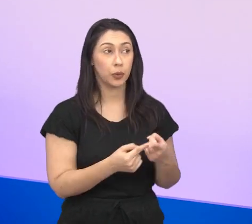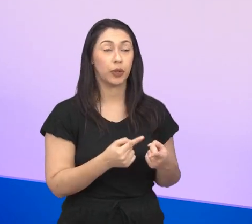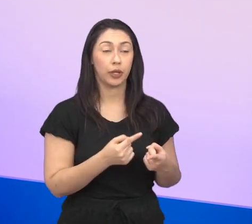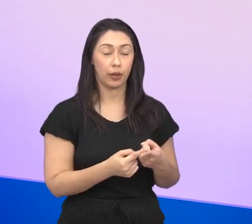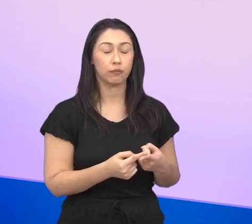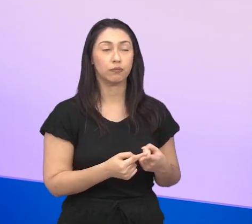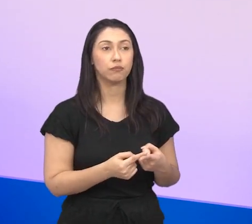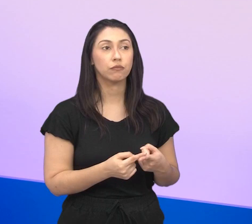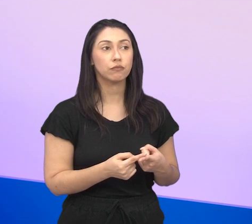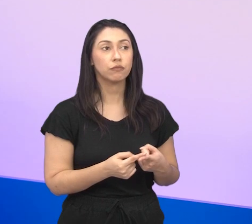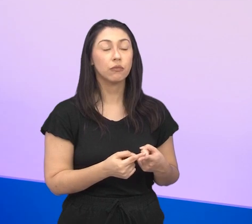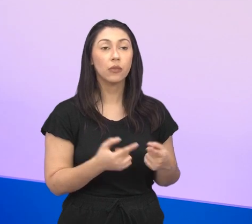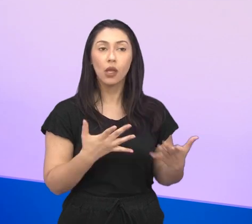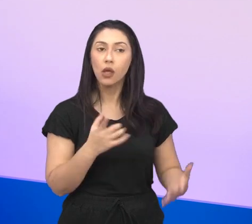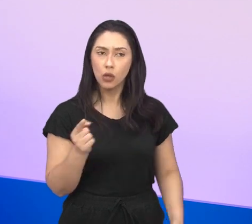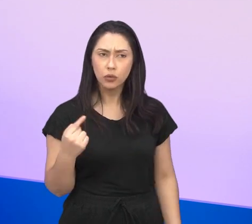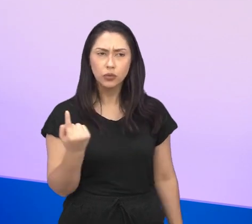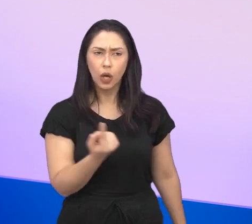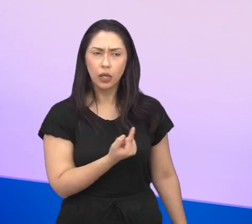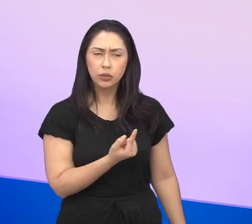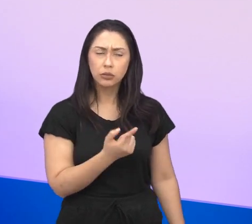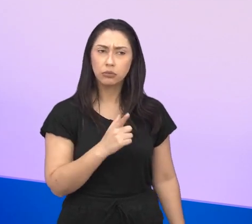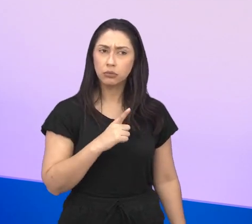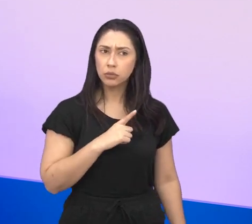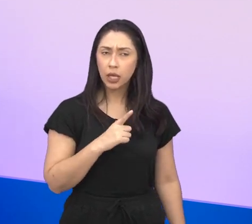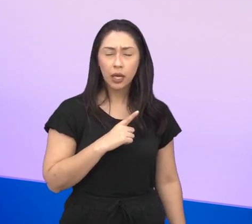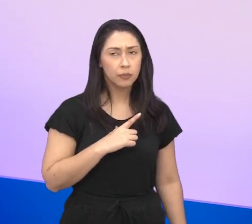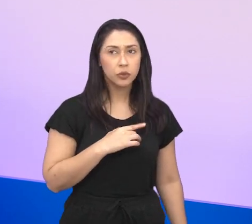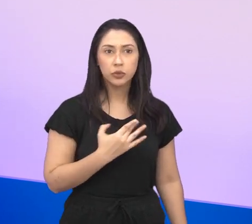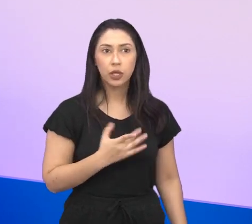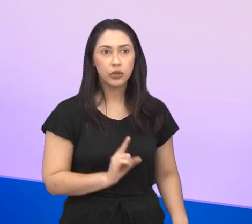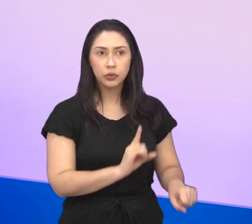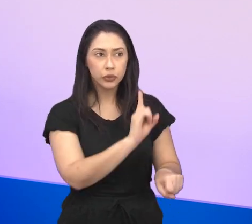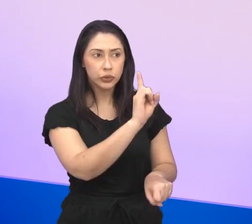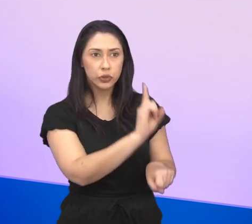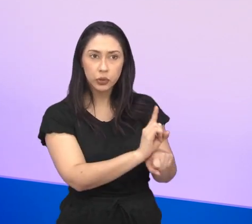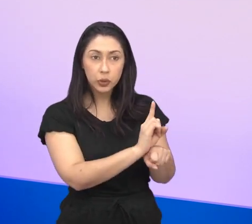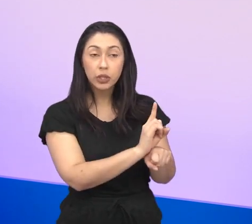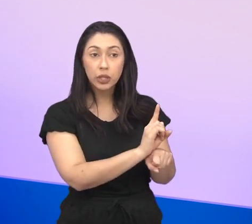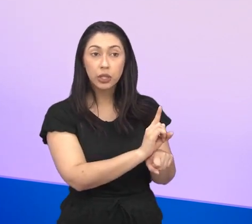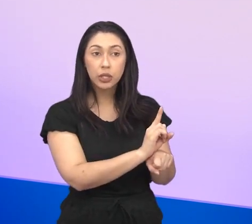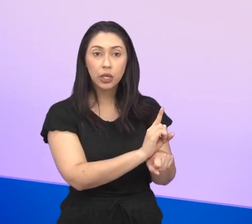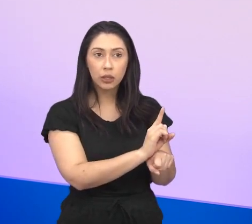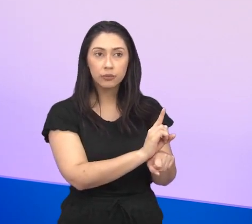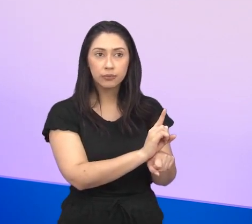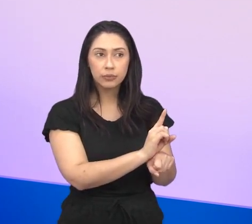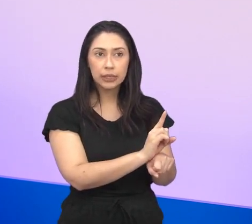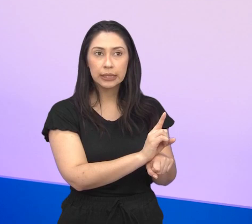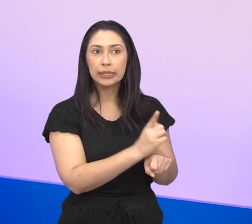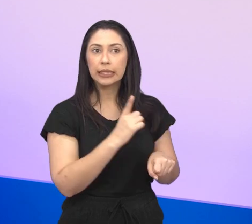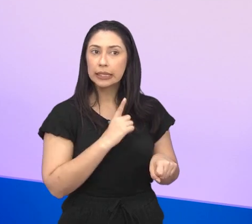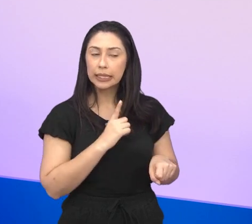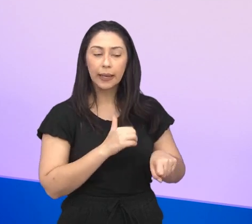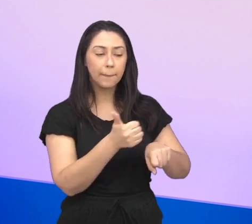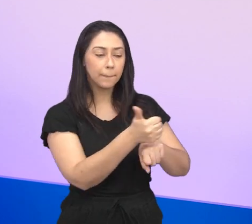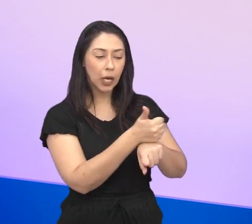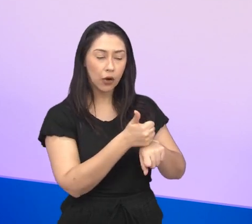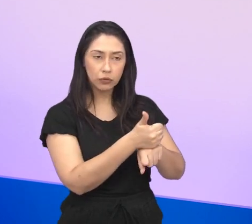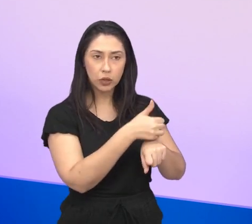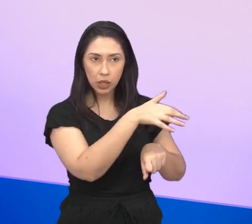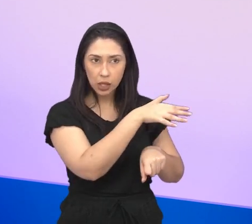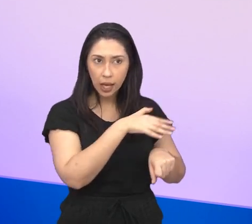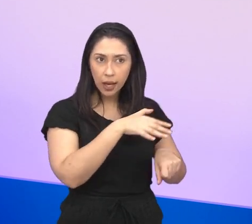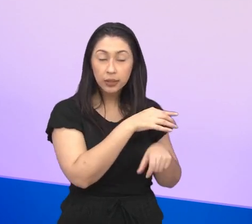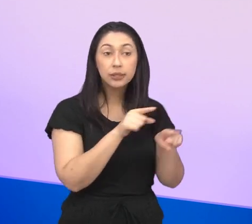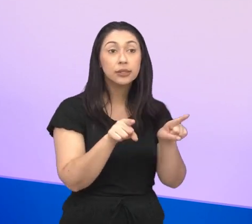por essa questão. Nós temos aí vários, além da diretoria formada por profissionais da